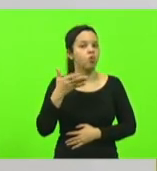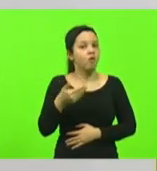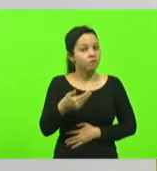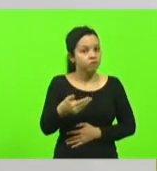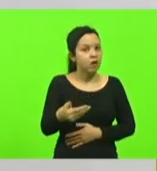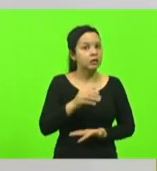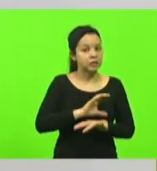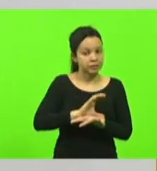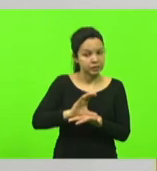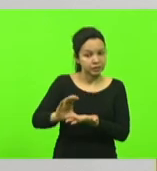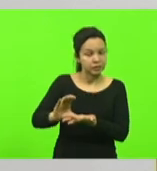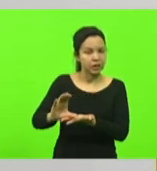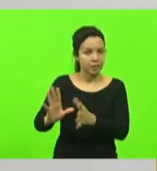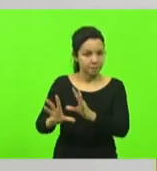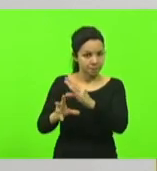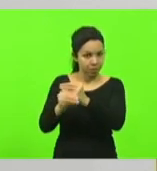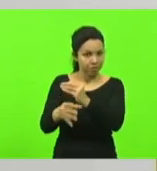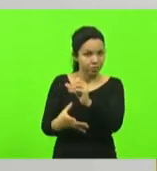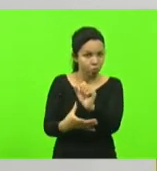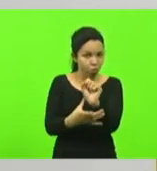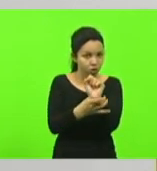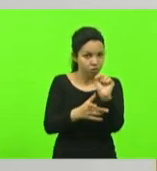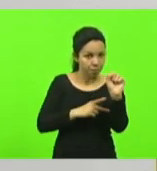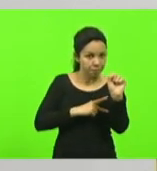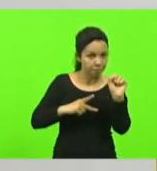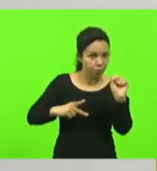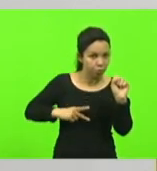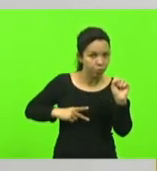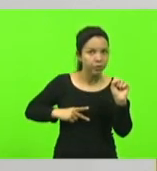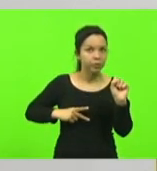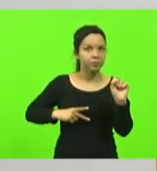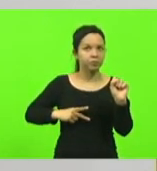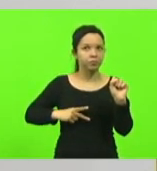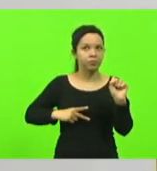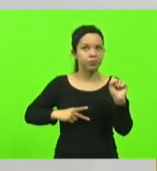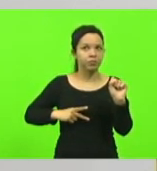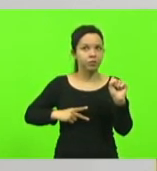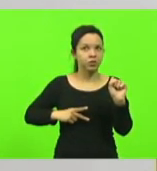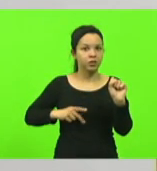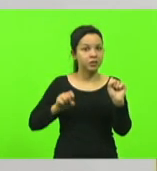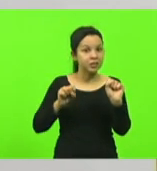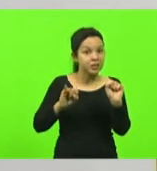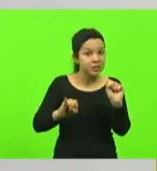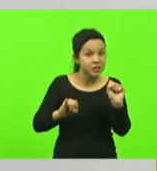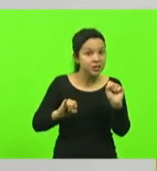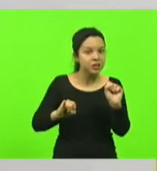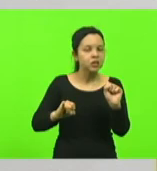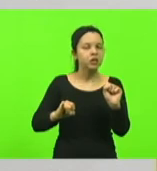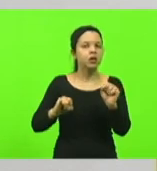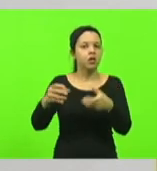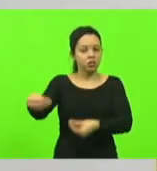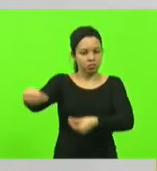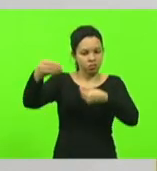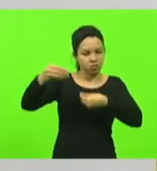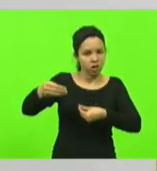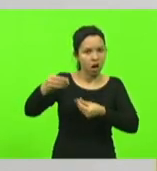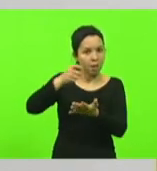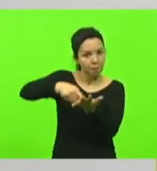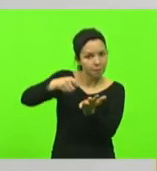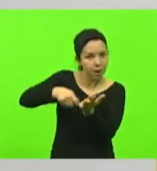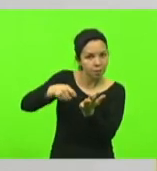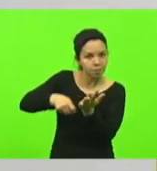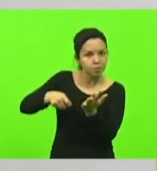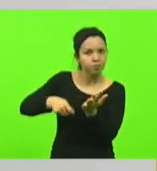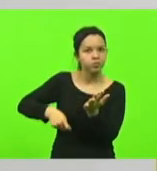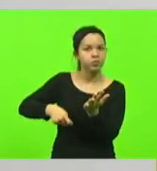emenda para a segurança pública somente se entregar por escrito que a nossa região, que a região